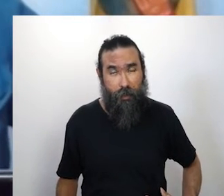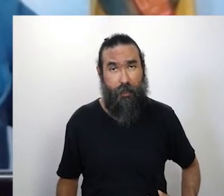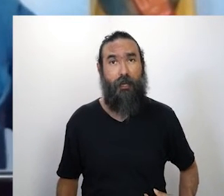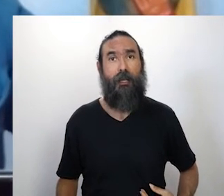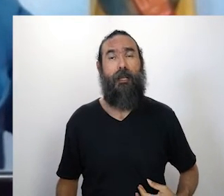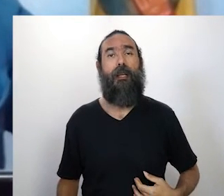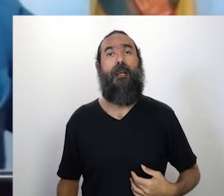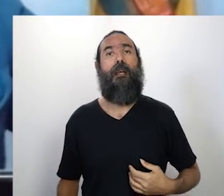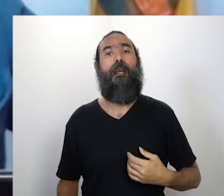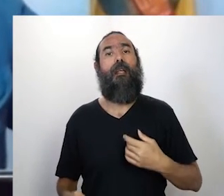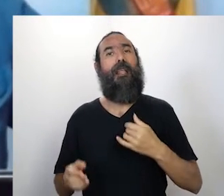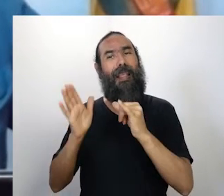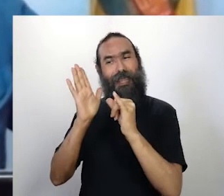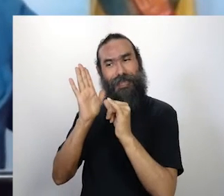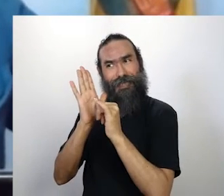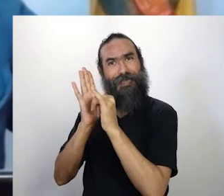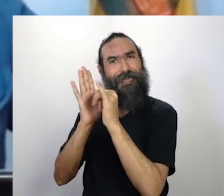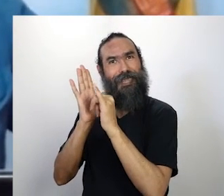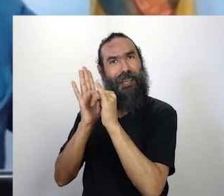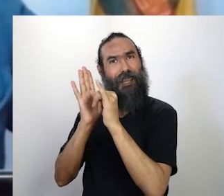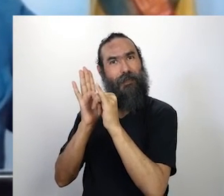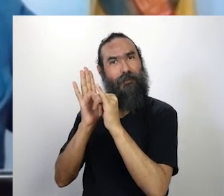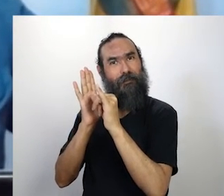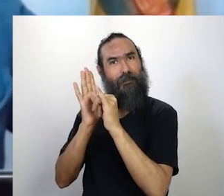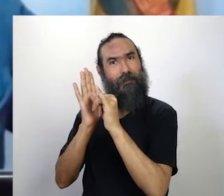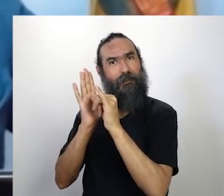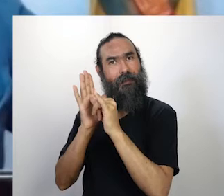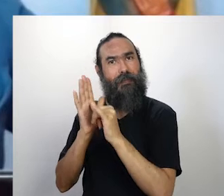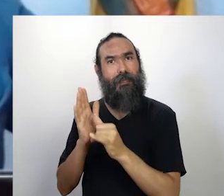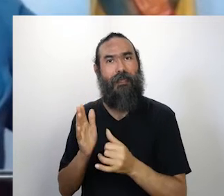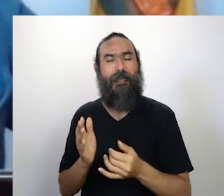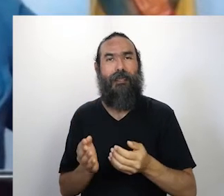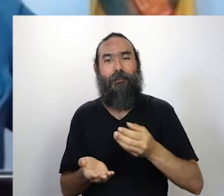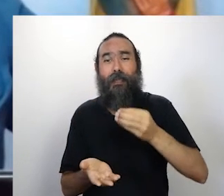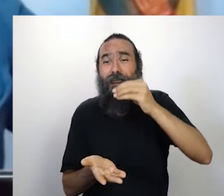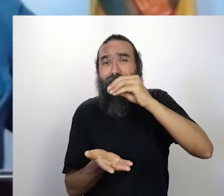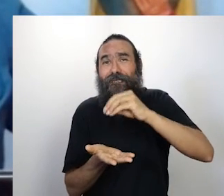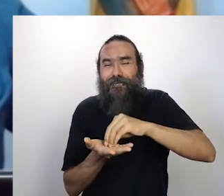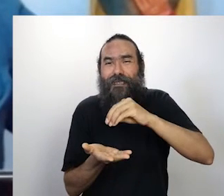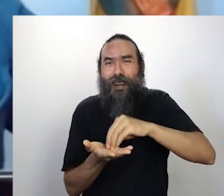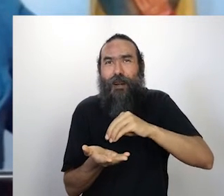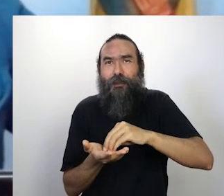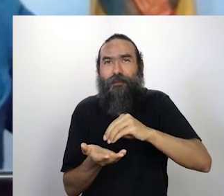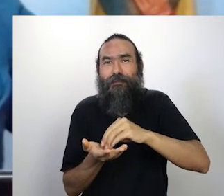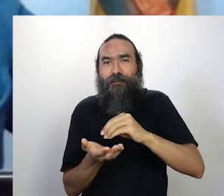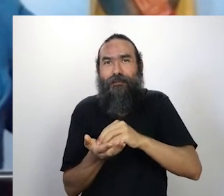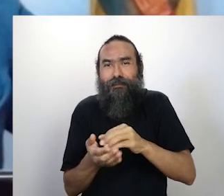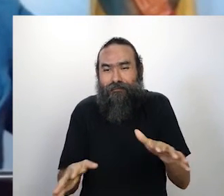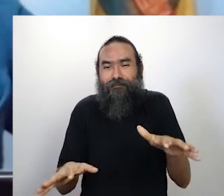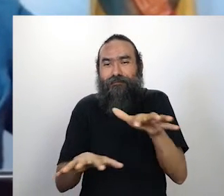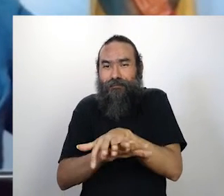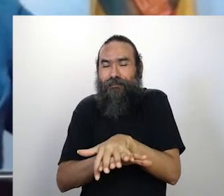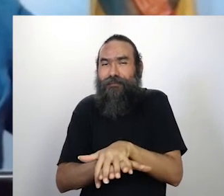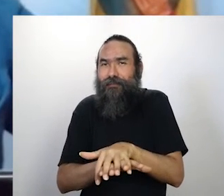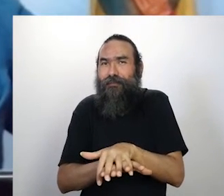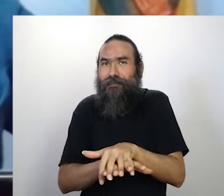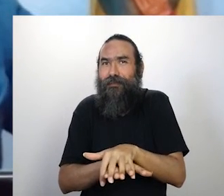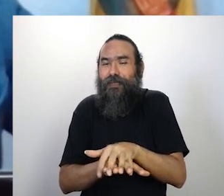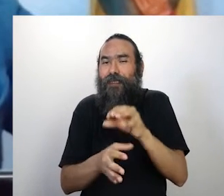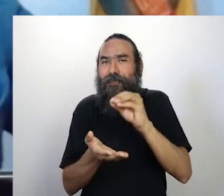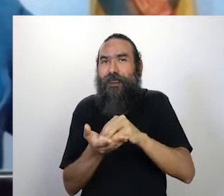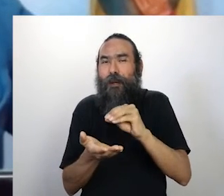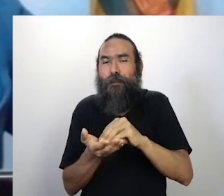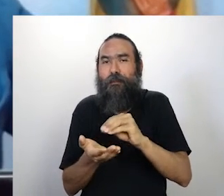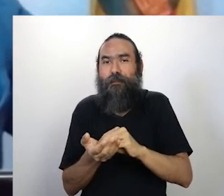lógica de edital, ela ainda é muito exclusora, você vê que a maior dificuldade, como o Marcel falou, é